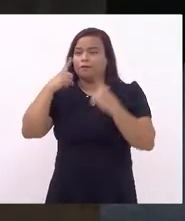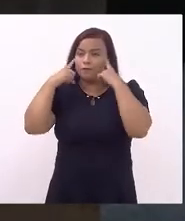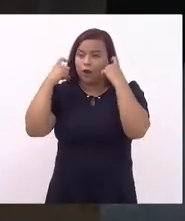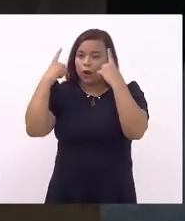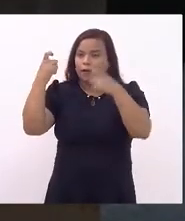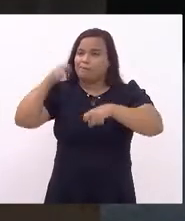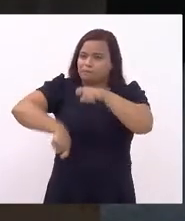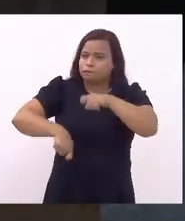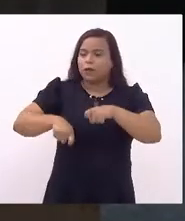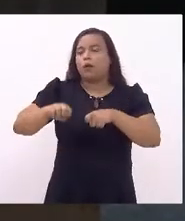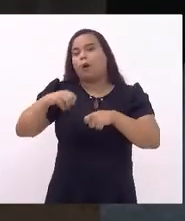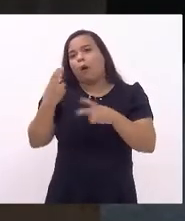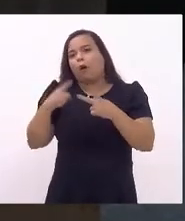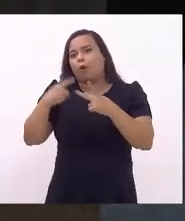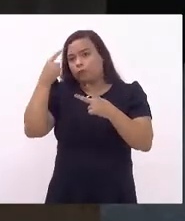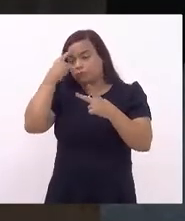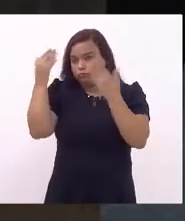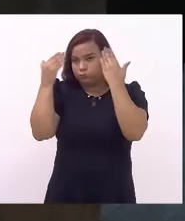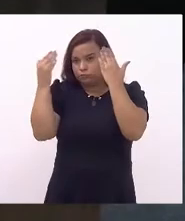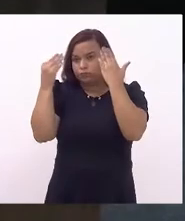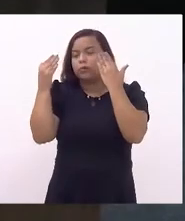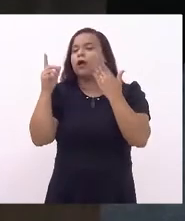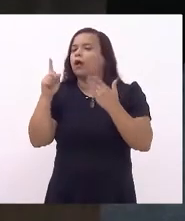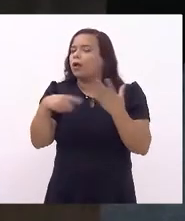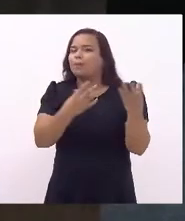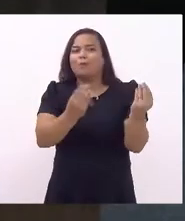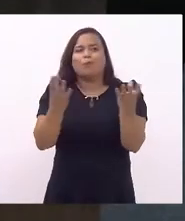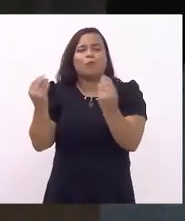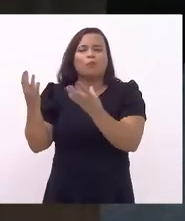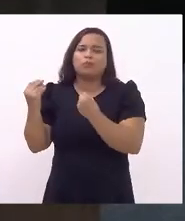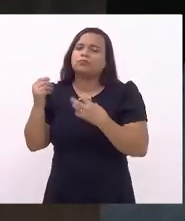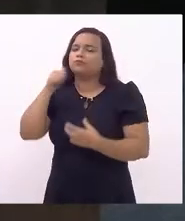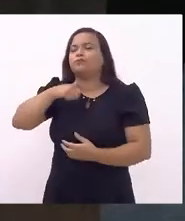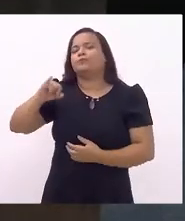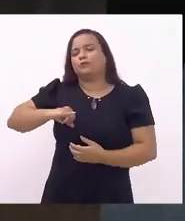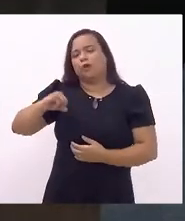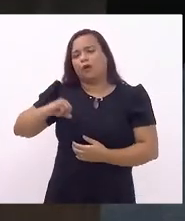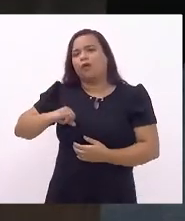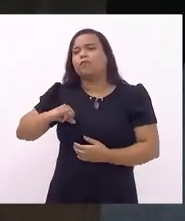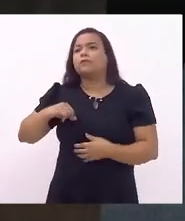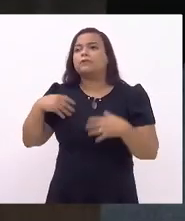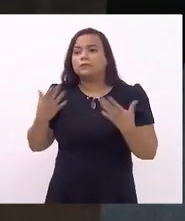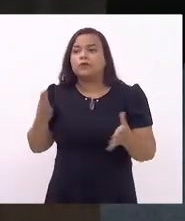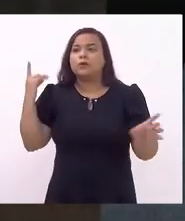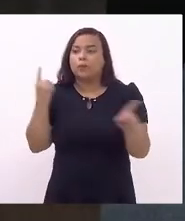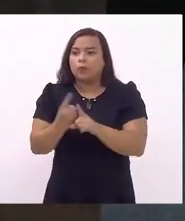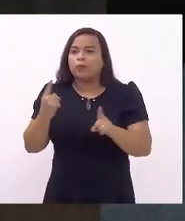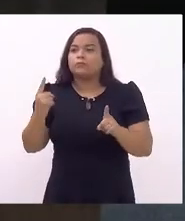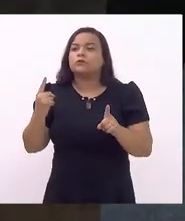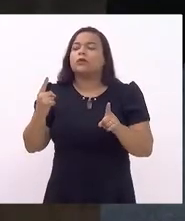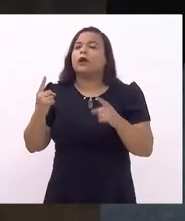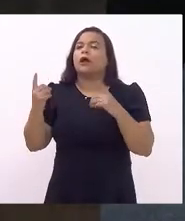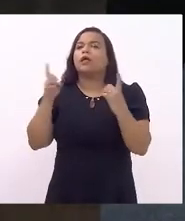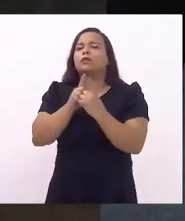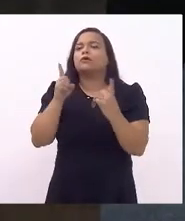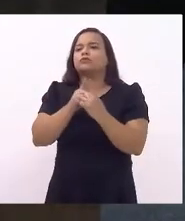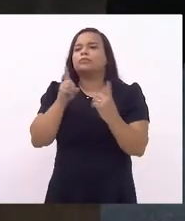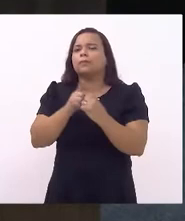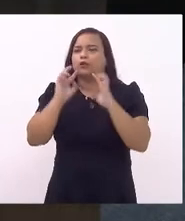psicologicamente, é absurdo. Então, essas mulheres, inclusive, encontraram um atendimento mais humanizado